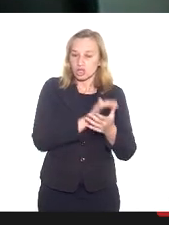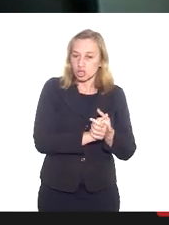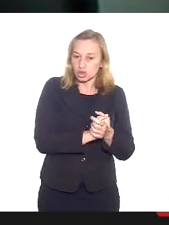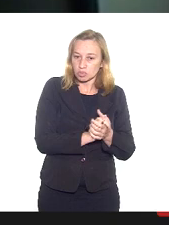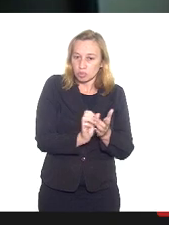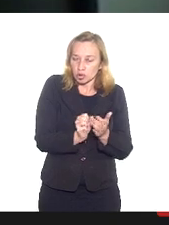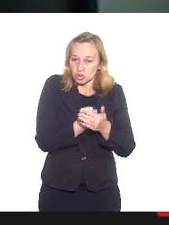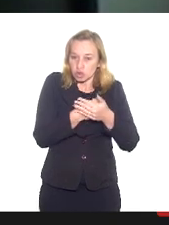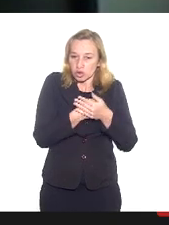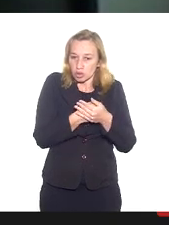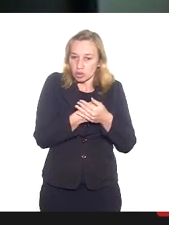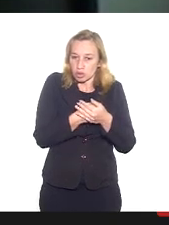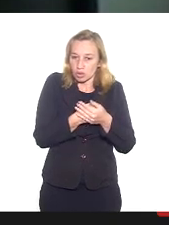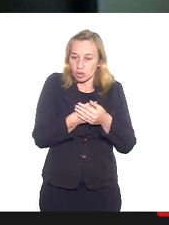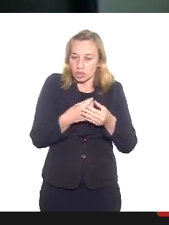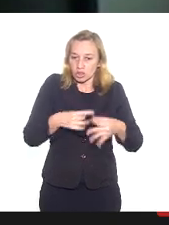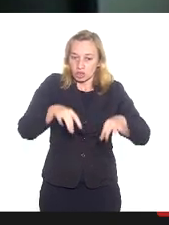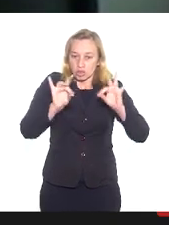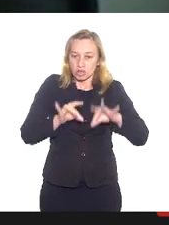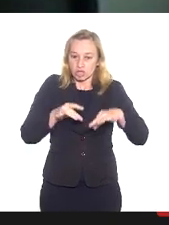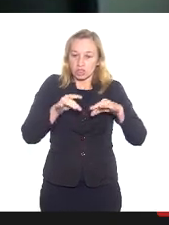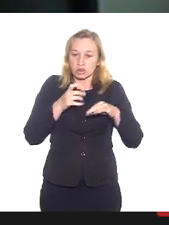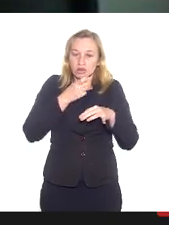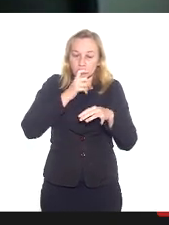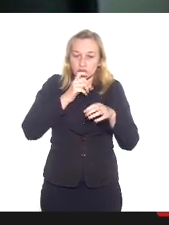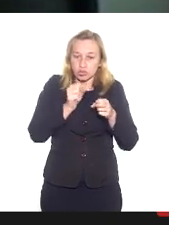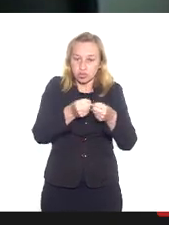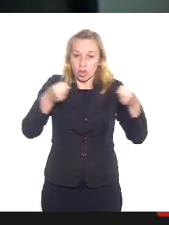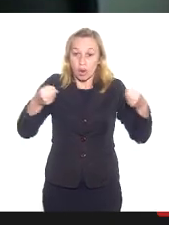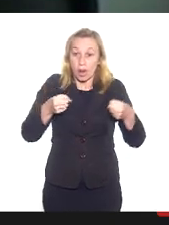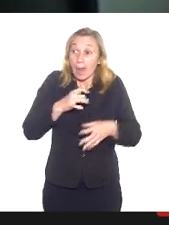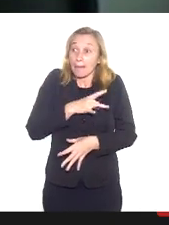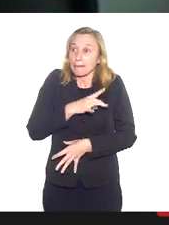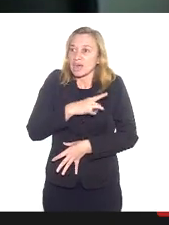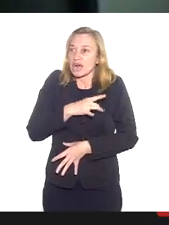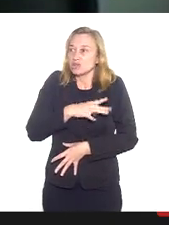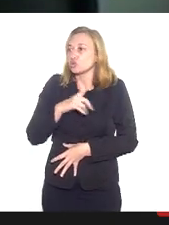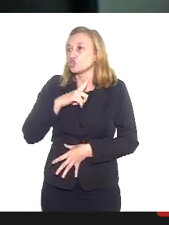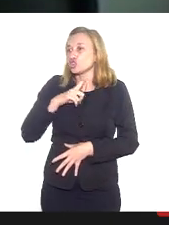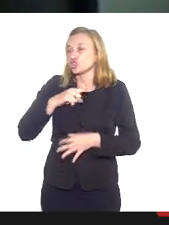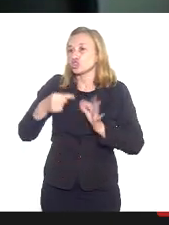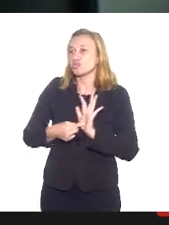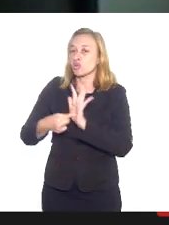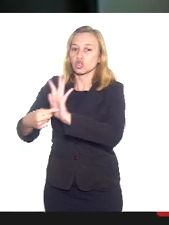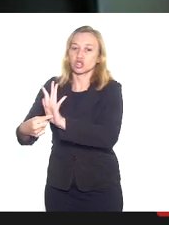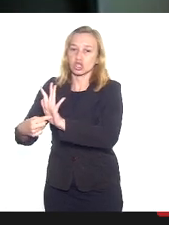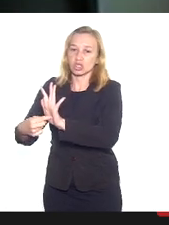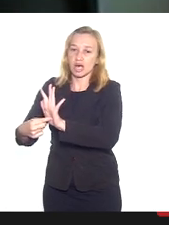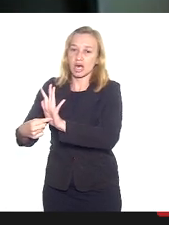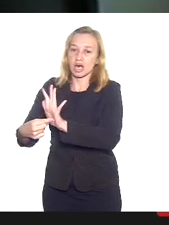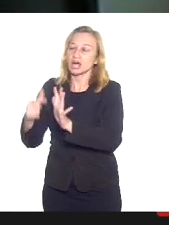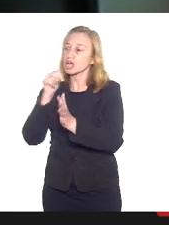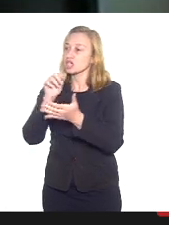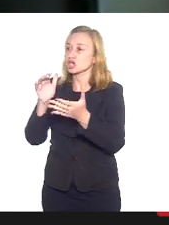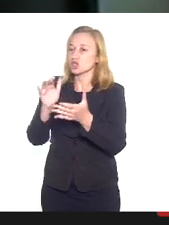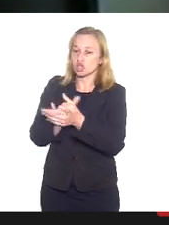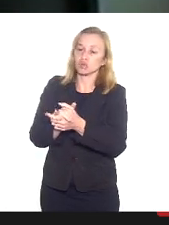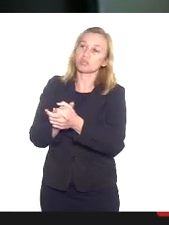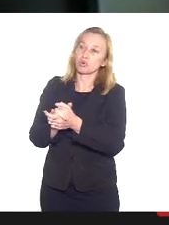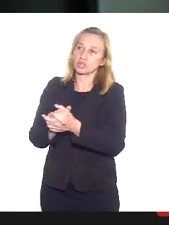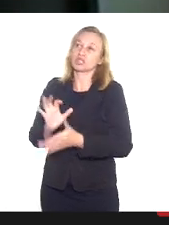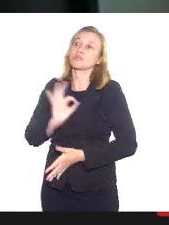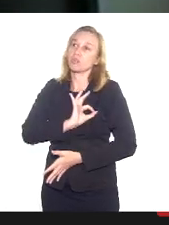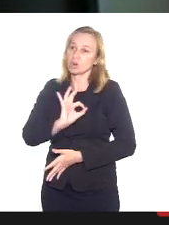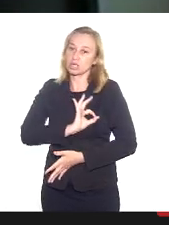geladeira porque temiam ostentar no varal o uniforme dos seus maridos porque moravam em